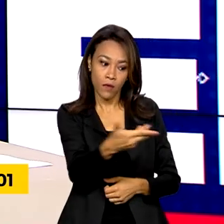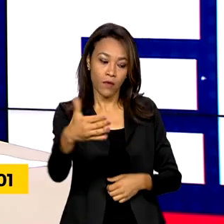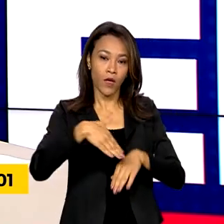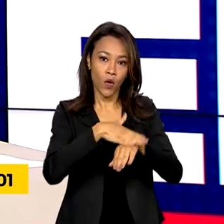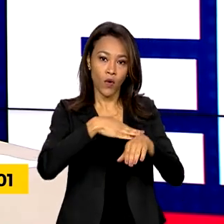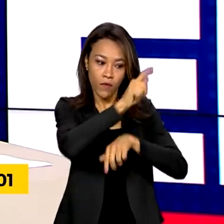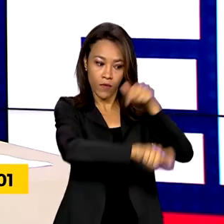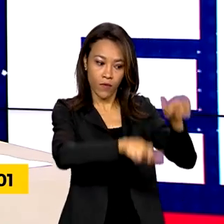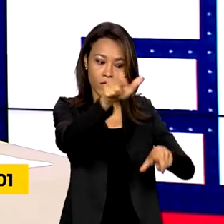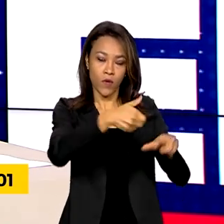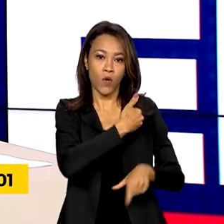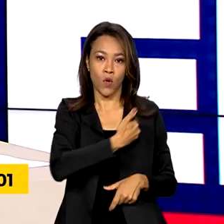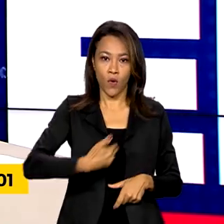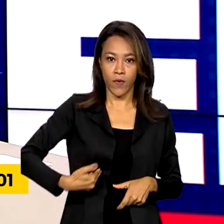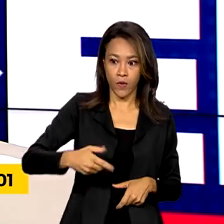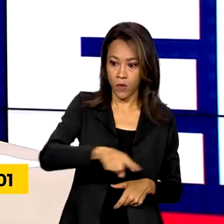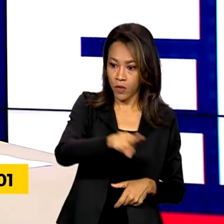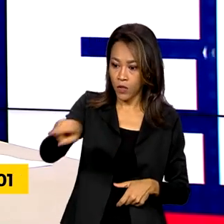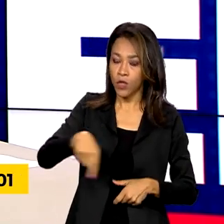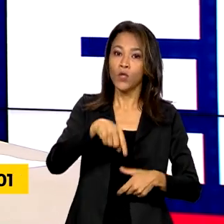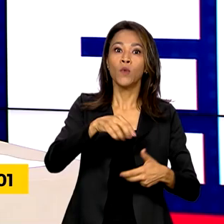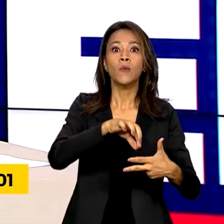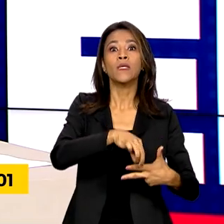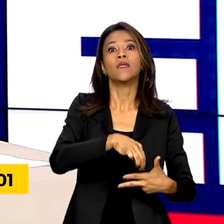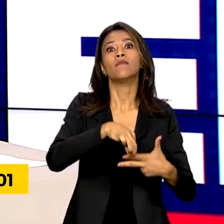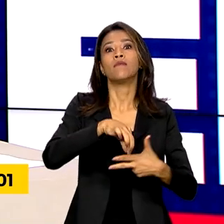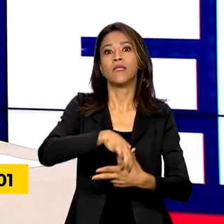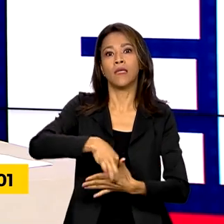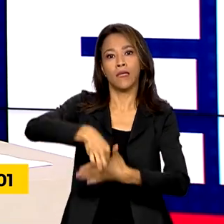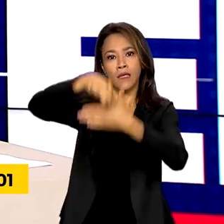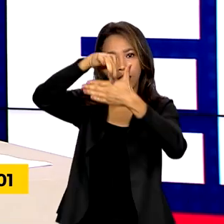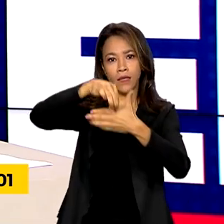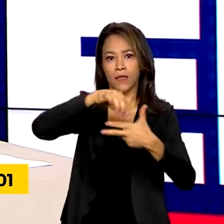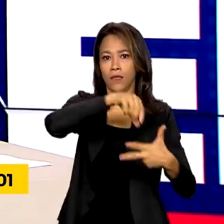e líderes dos três poderes para anunciar medidas de proteção nas escolas.